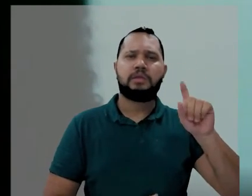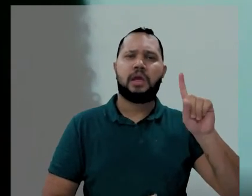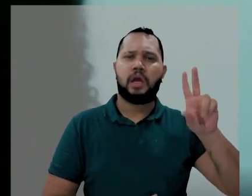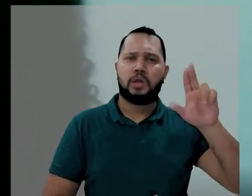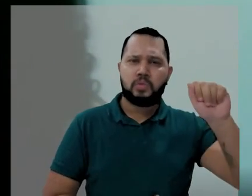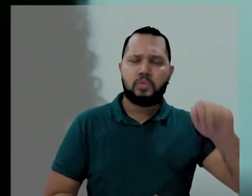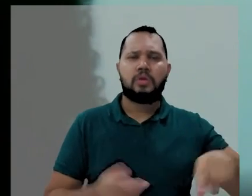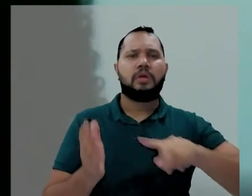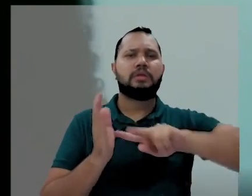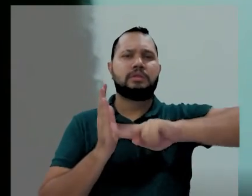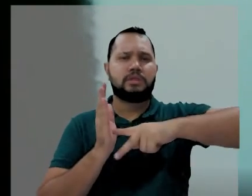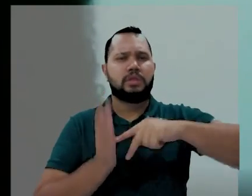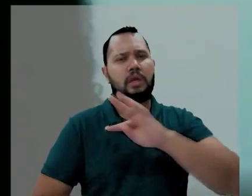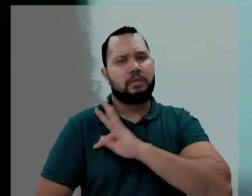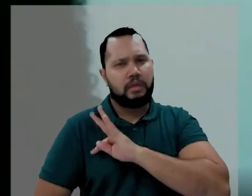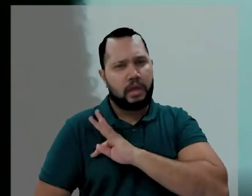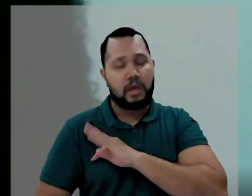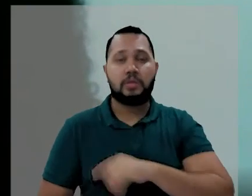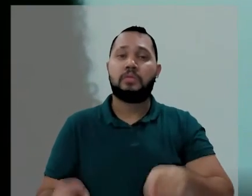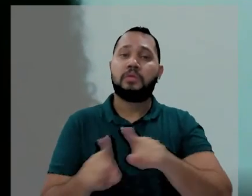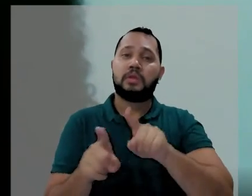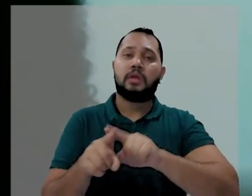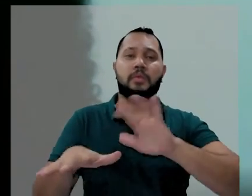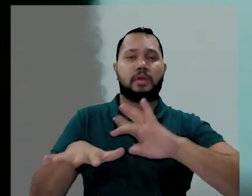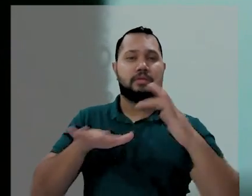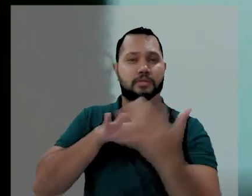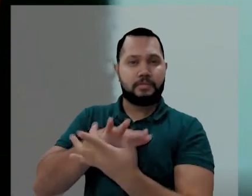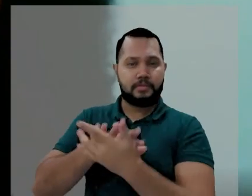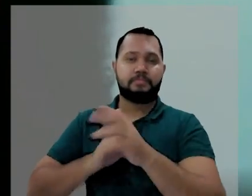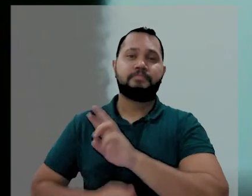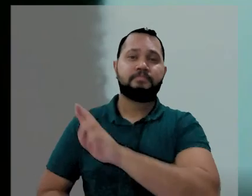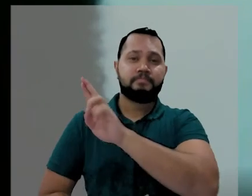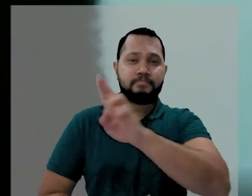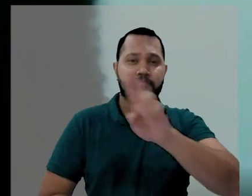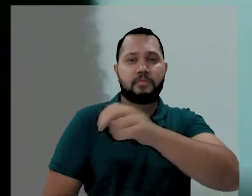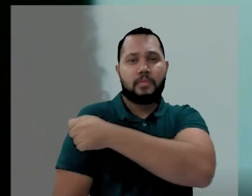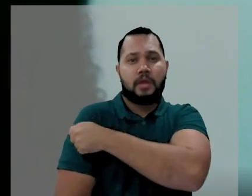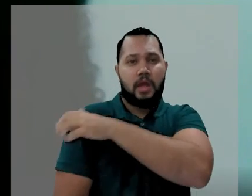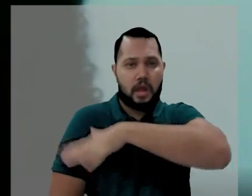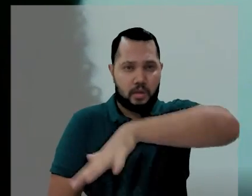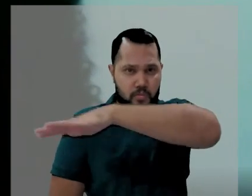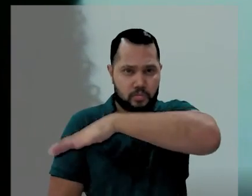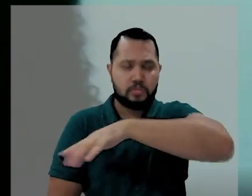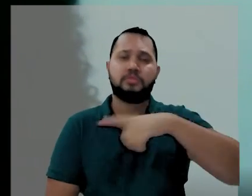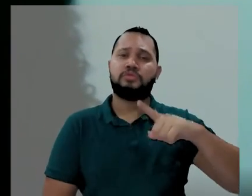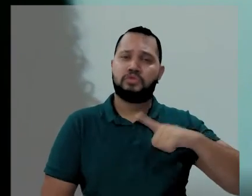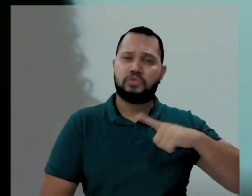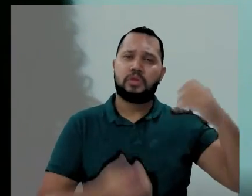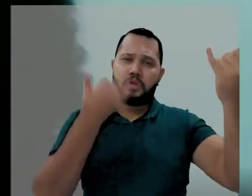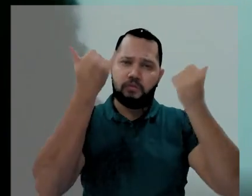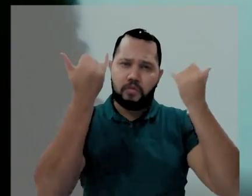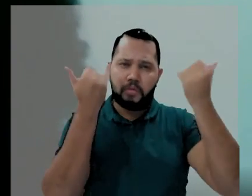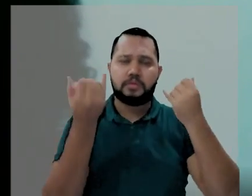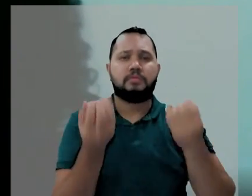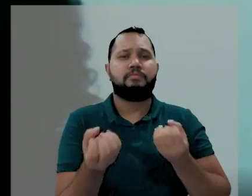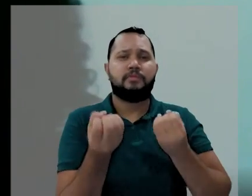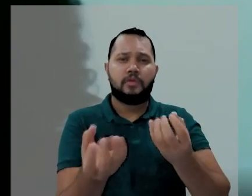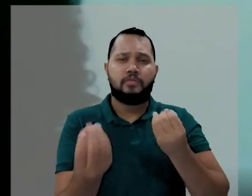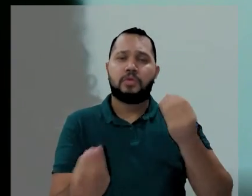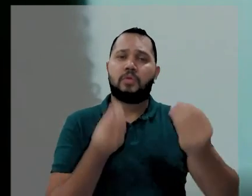informem. no site da Dua, do Sintesan e nas redes sociais das entidades estudantis,